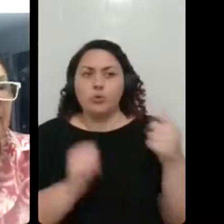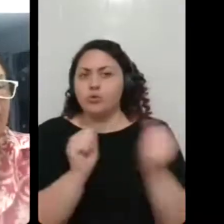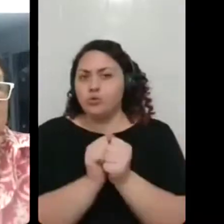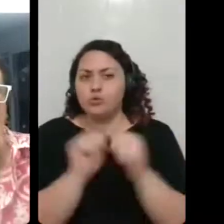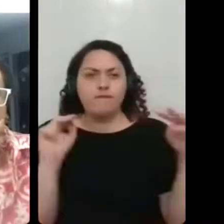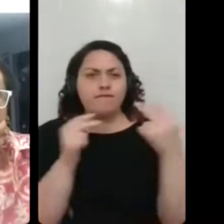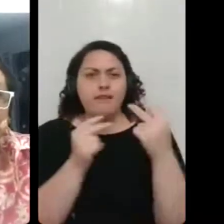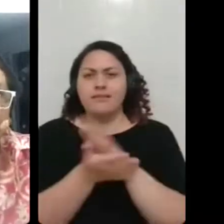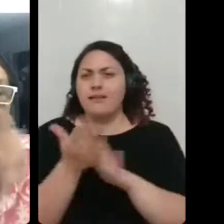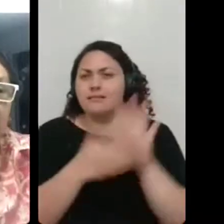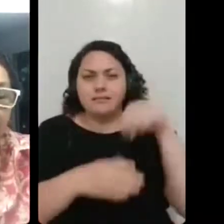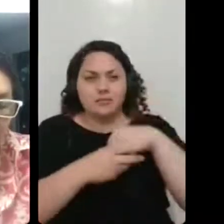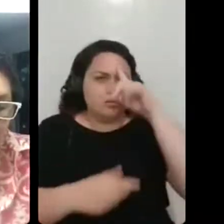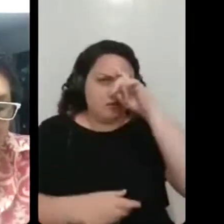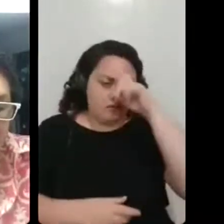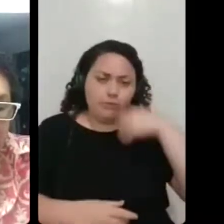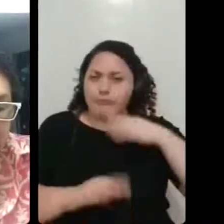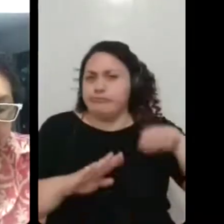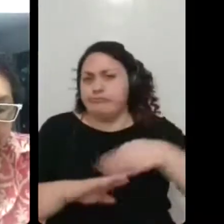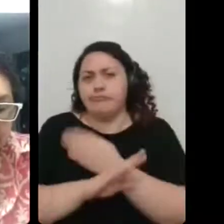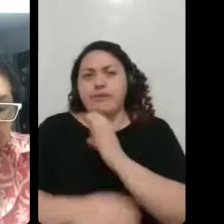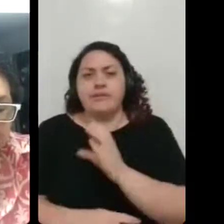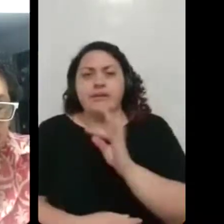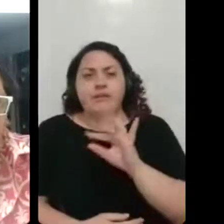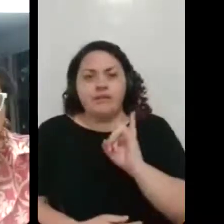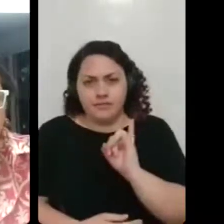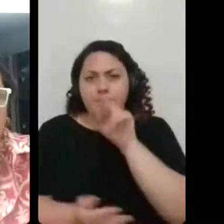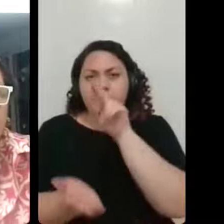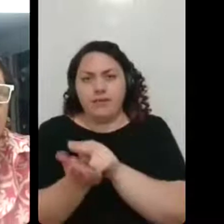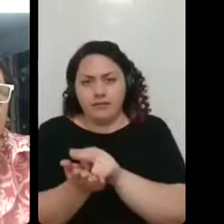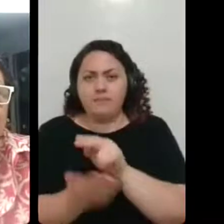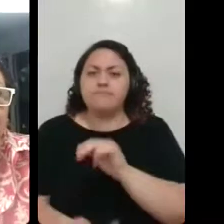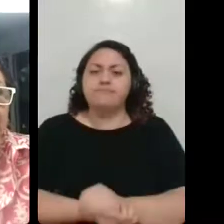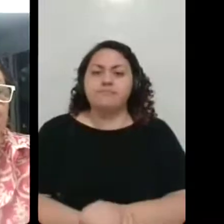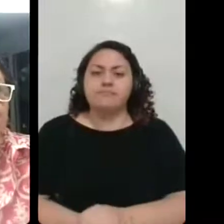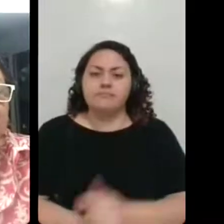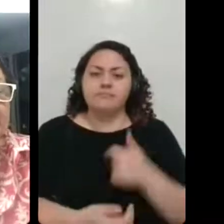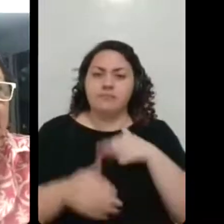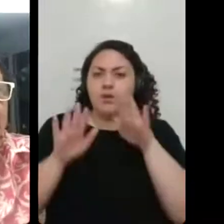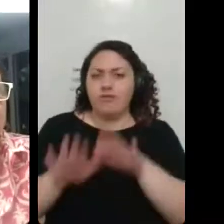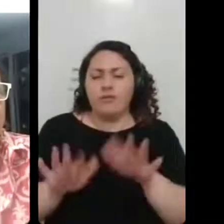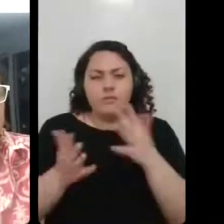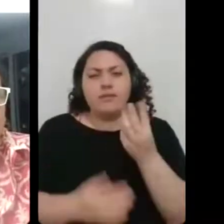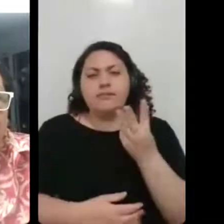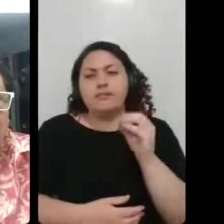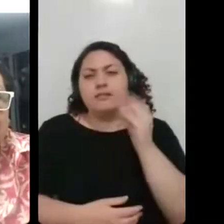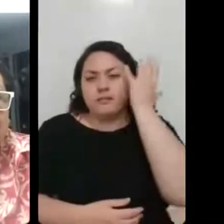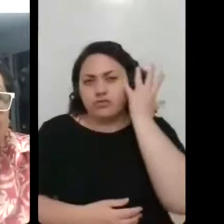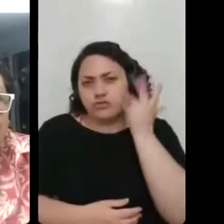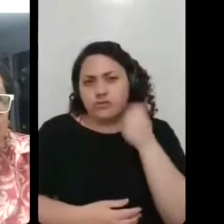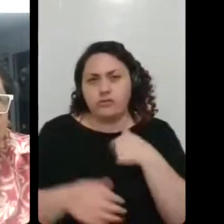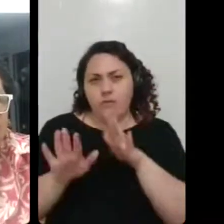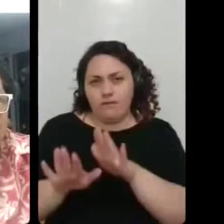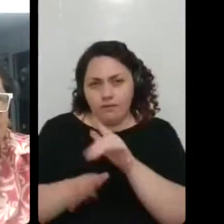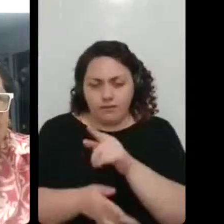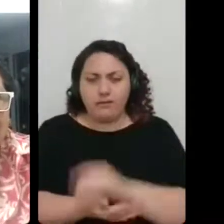no hospital, coisa assim. E logo, eu fui pra CTI, onde eu fiquei em torno de 30 dias, né? E,